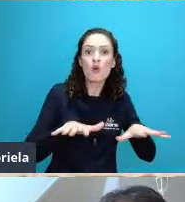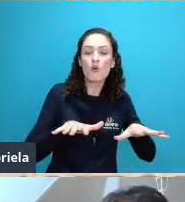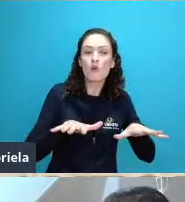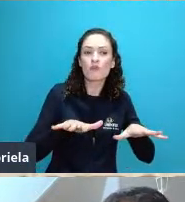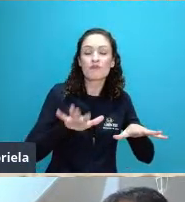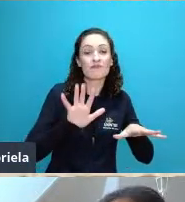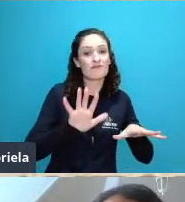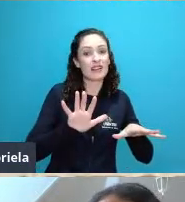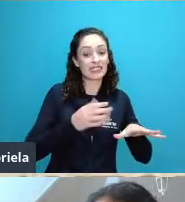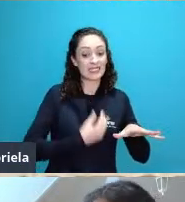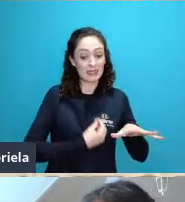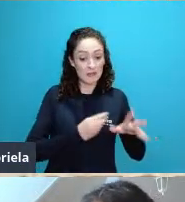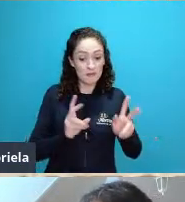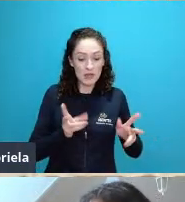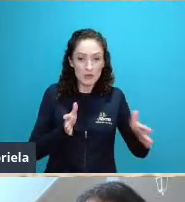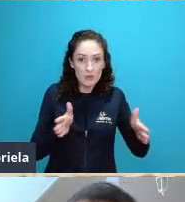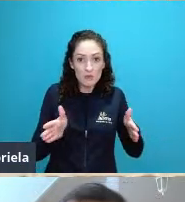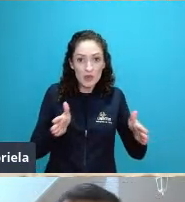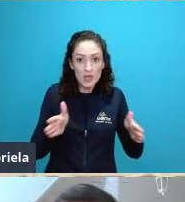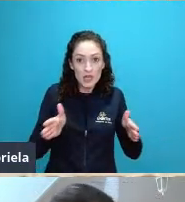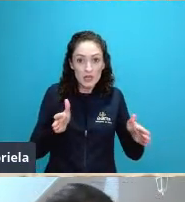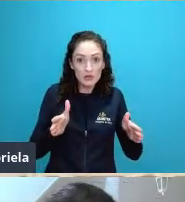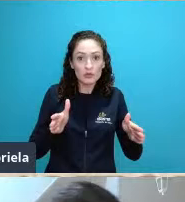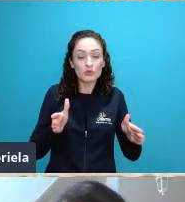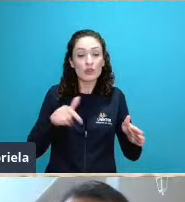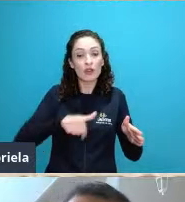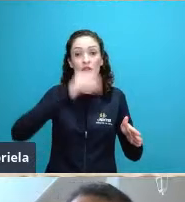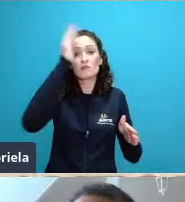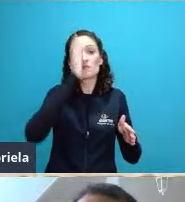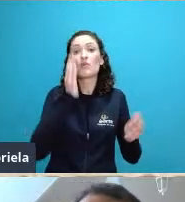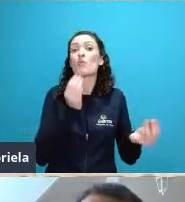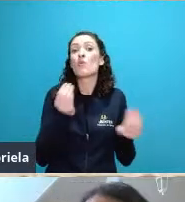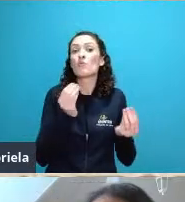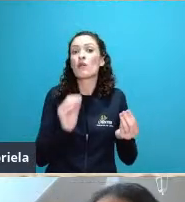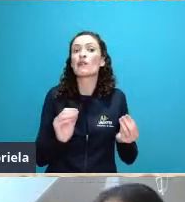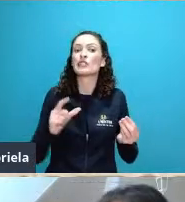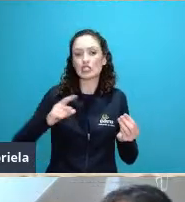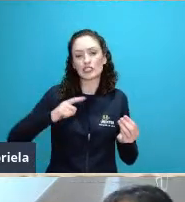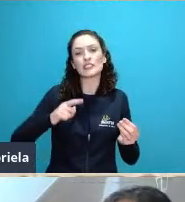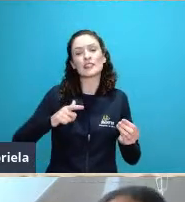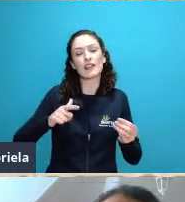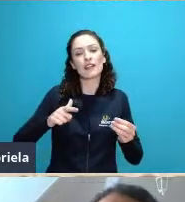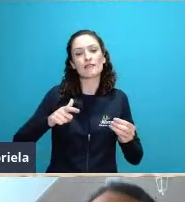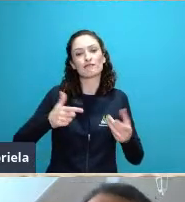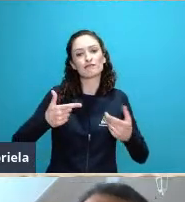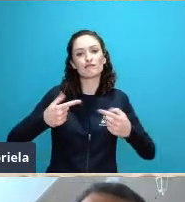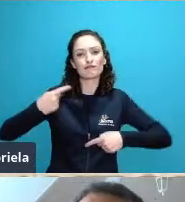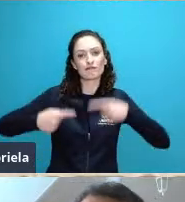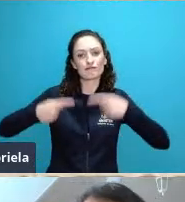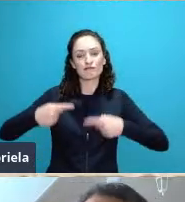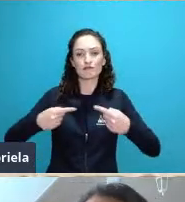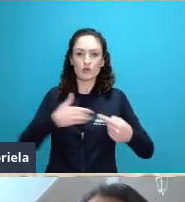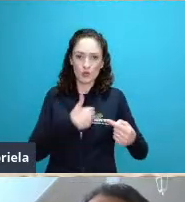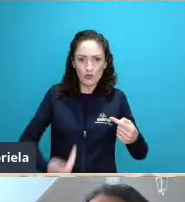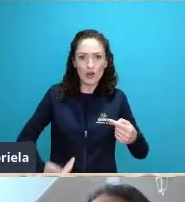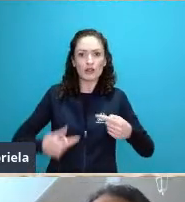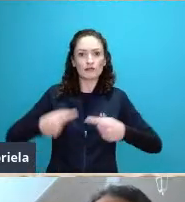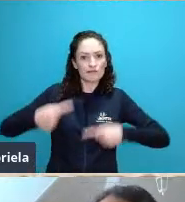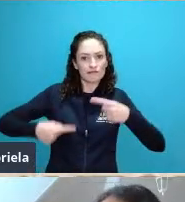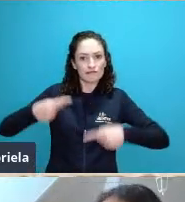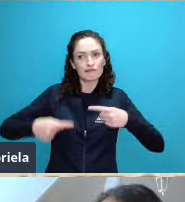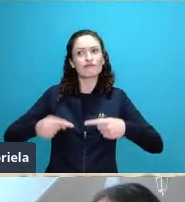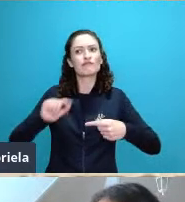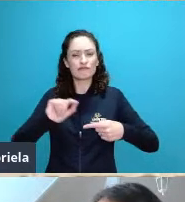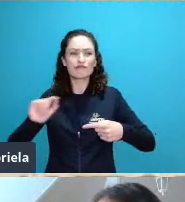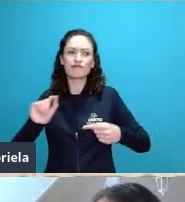política brasileira que não pode ser deixado de fora a política influenciando na ciência